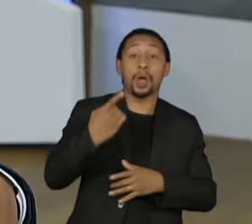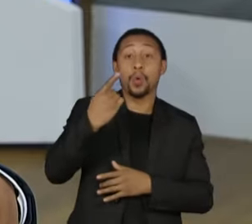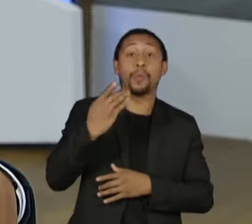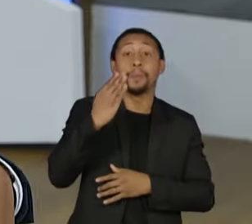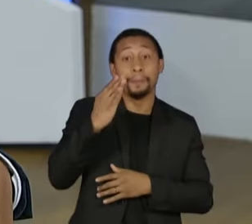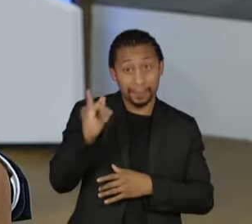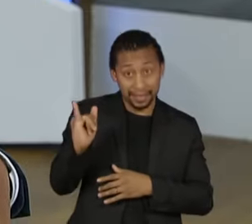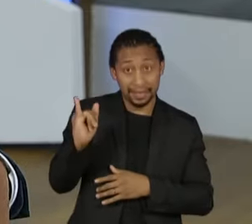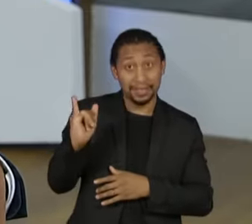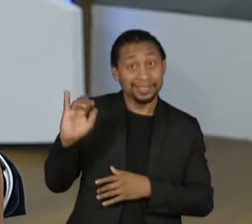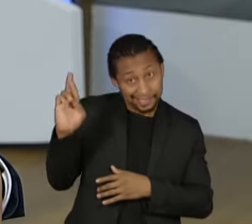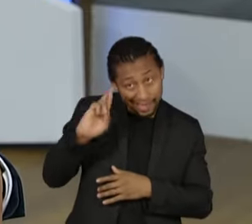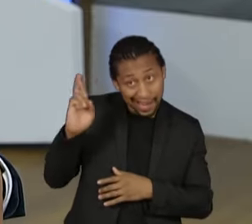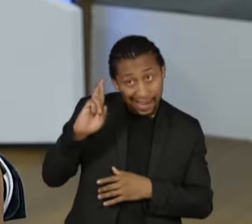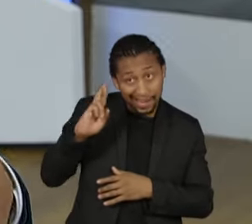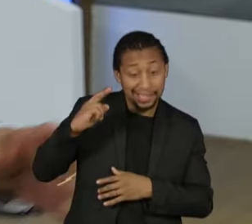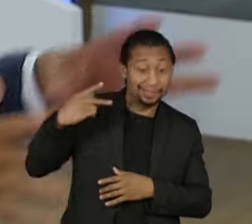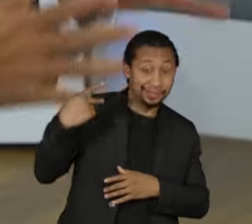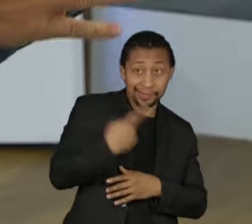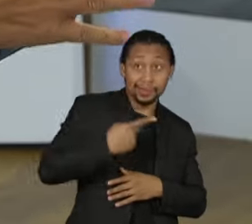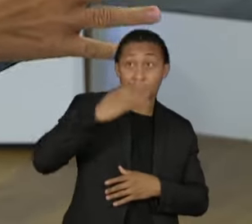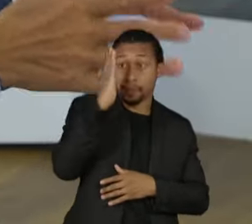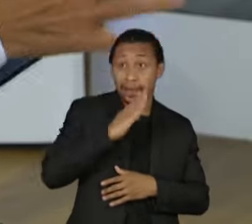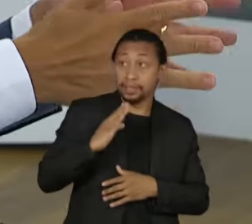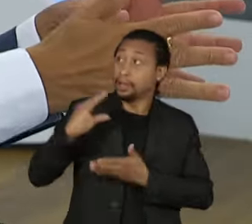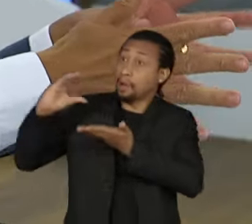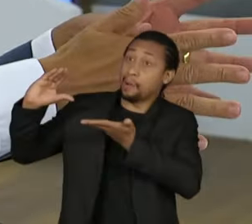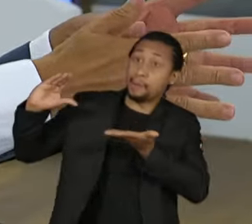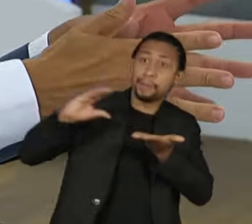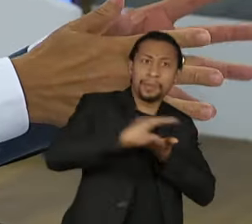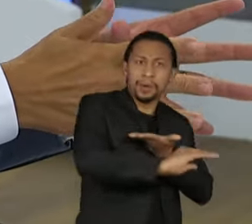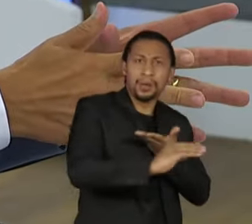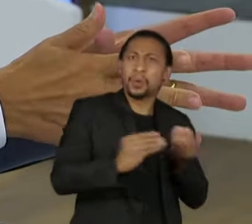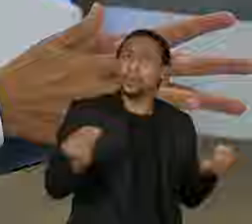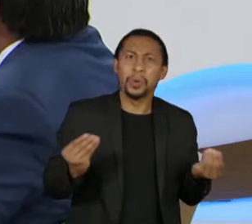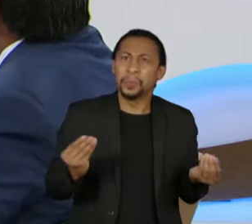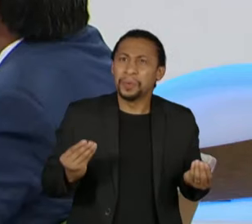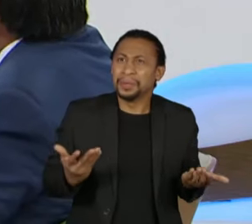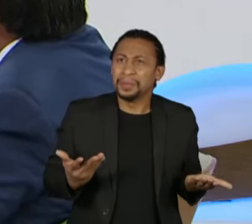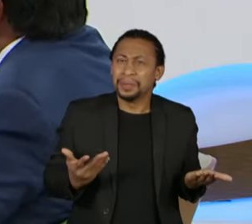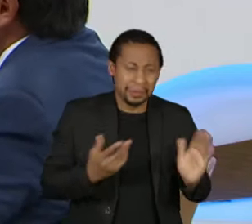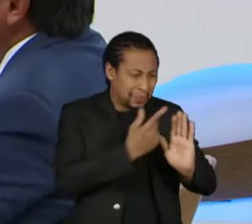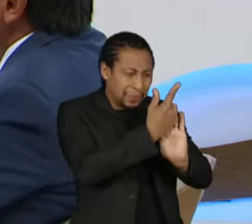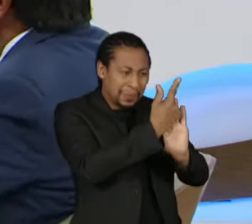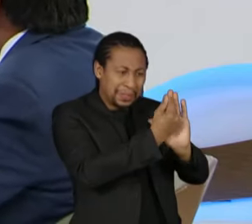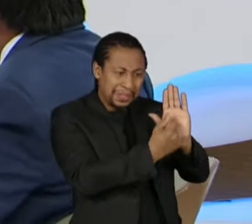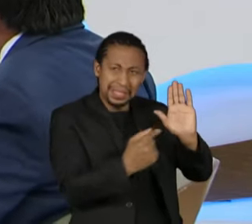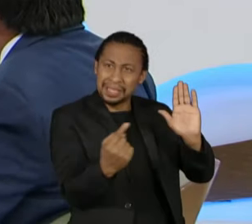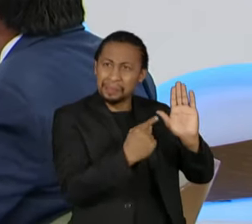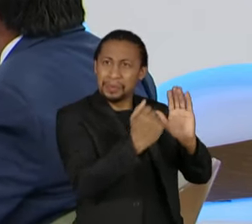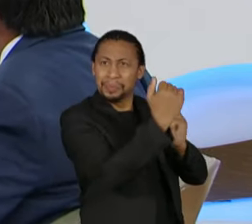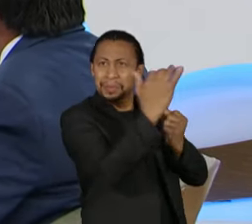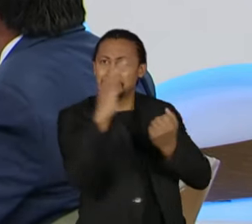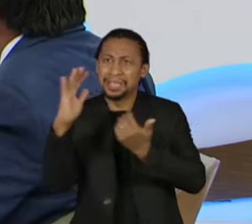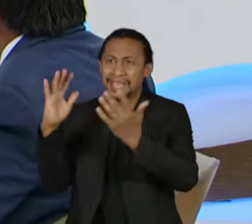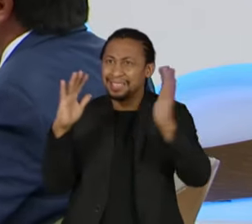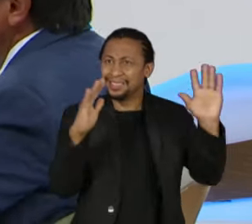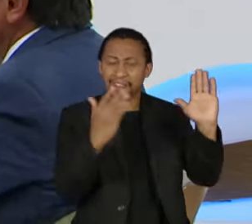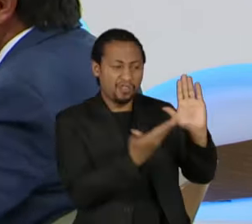chegar para o Ministério do Meio Ambiente, tem que cancelar um bilhão de dólares do Ministério do Meio Ambiente. Isso é burrice.